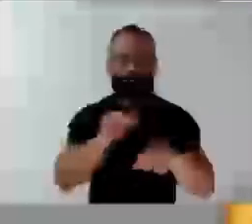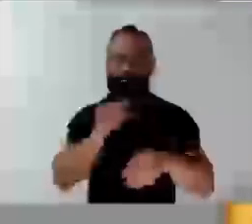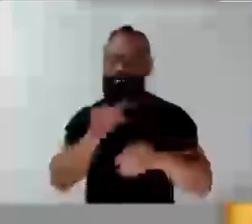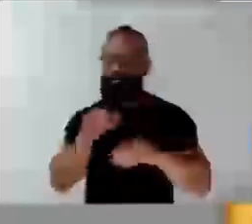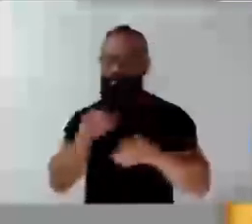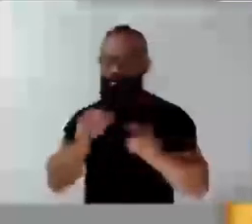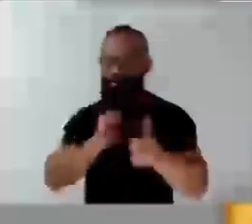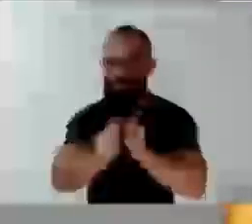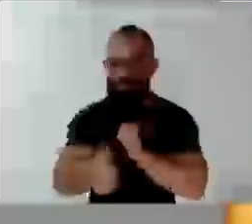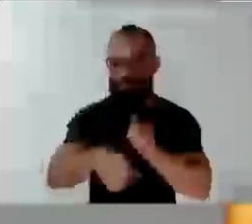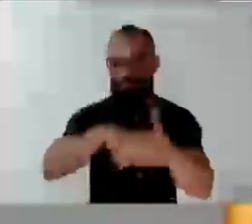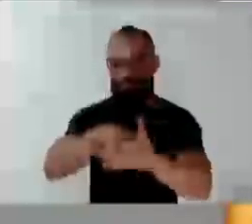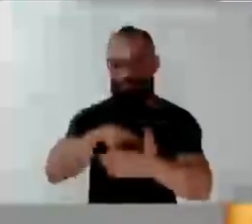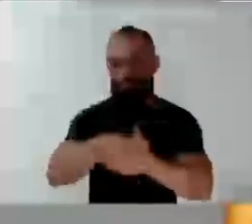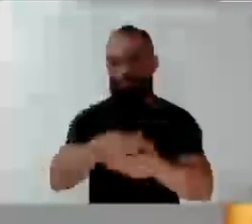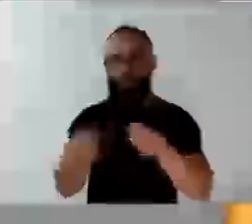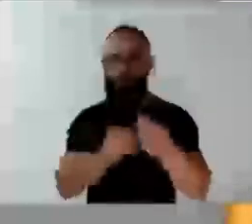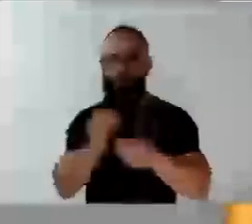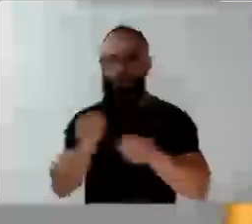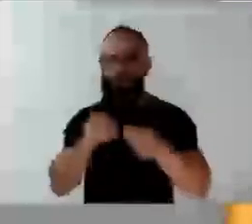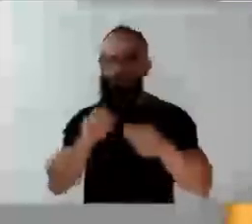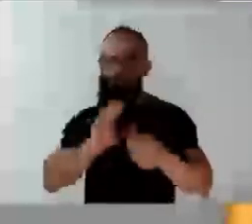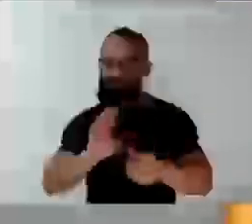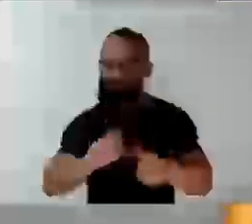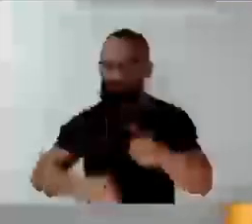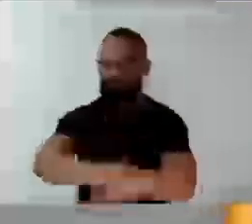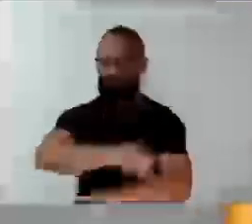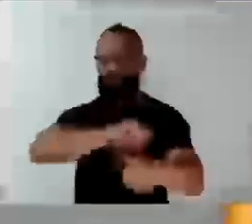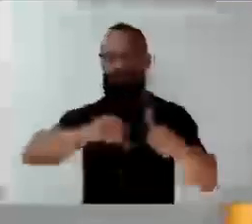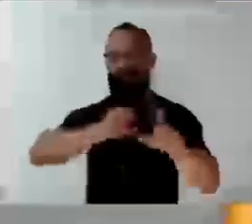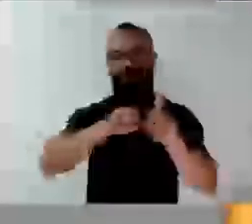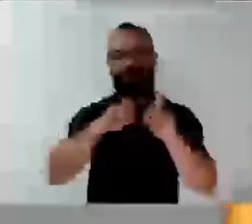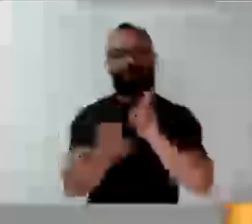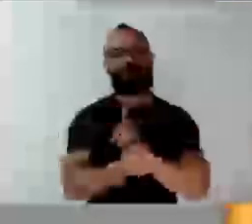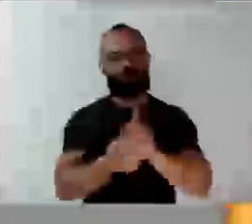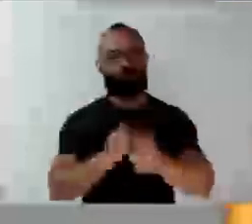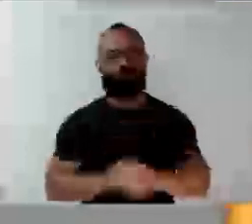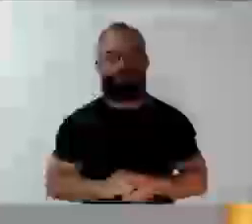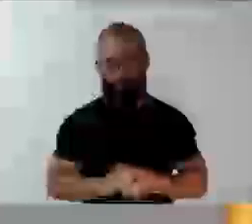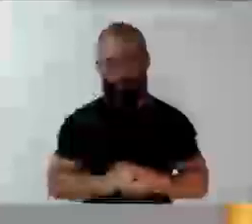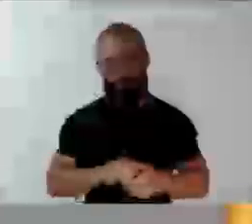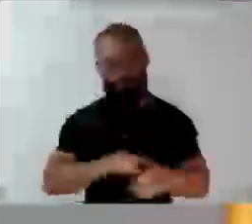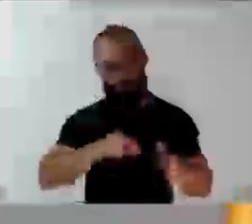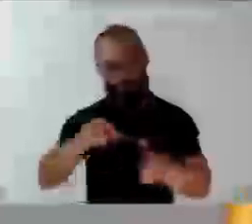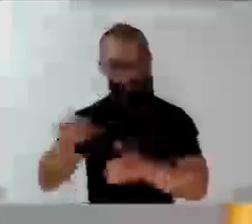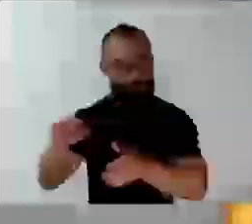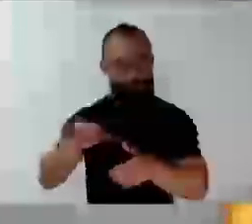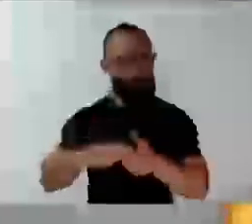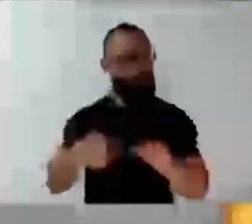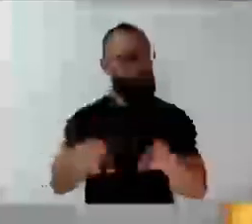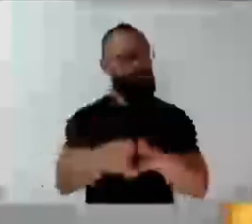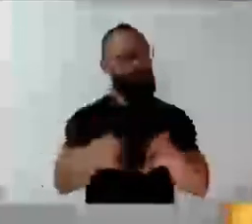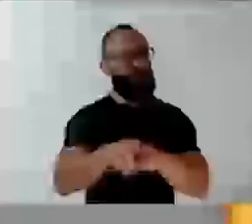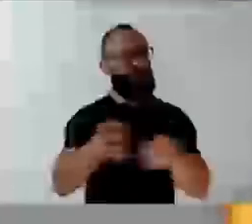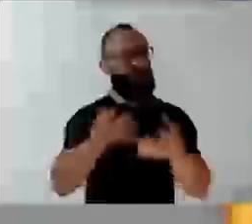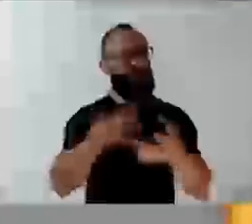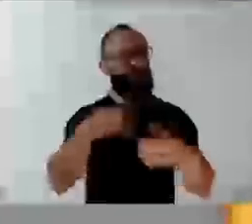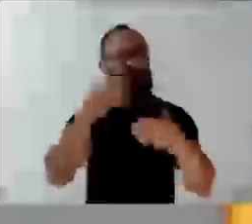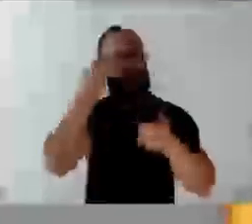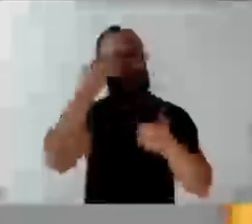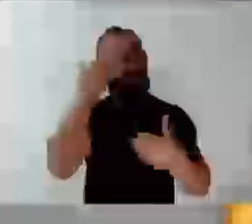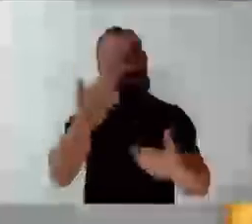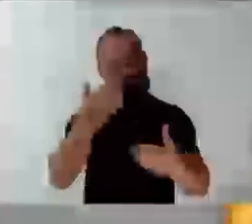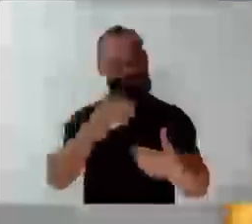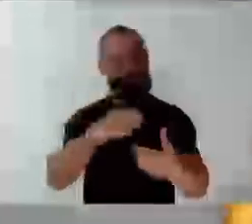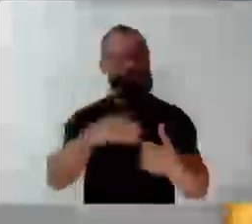instrumento e ferramenta de mudança da sociedade. Também quero aproveitar esse tempo na tribuna para a gente falar da nossa